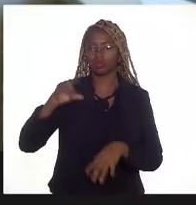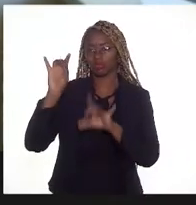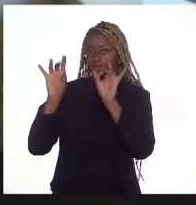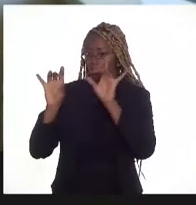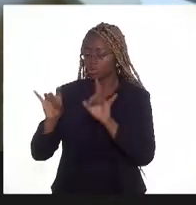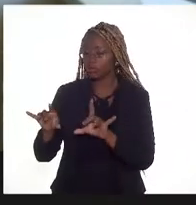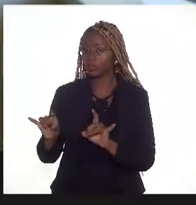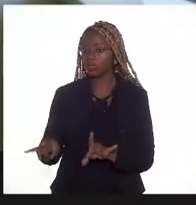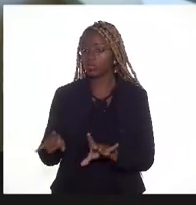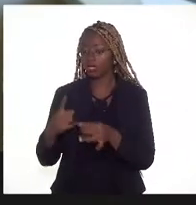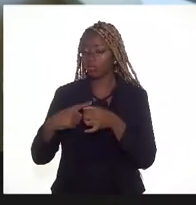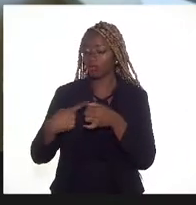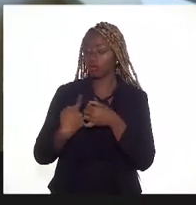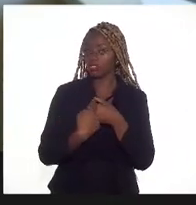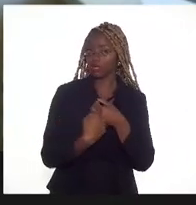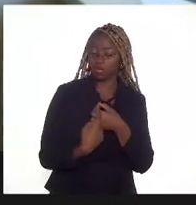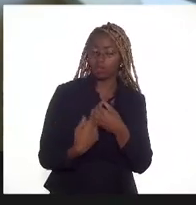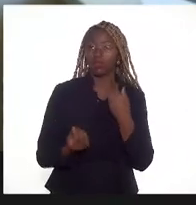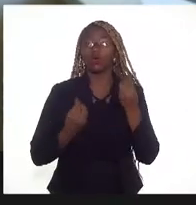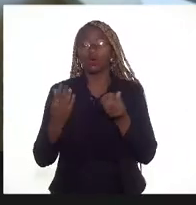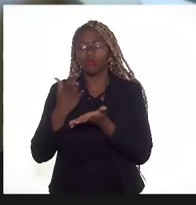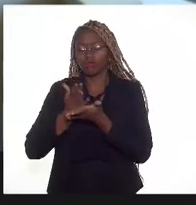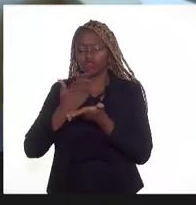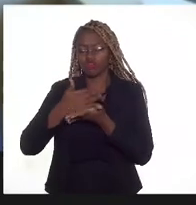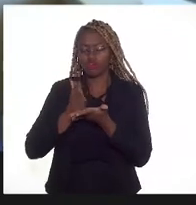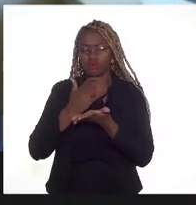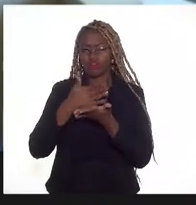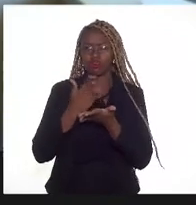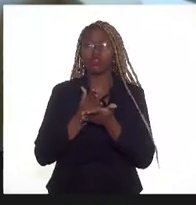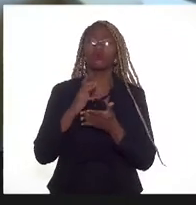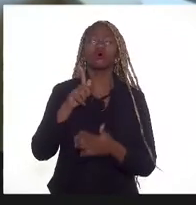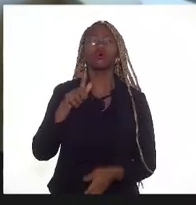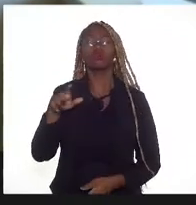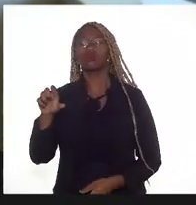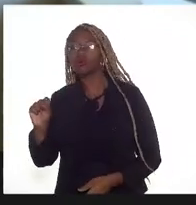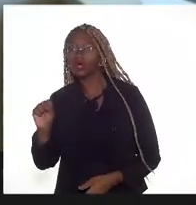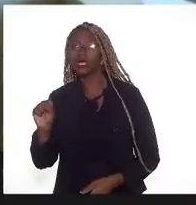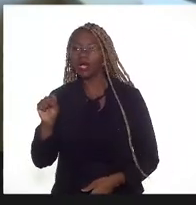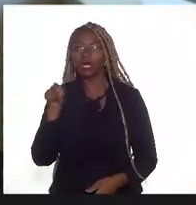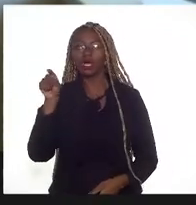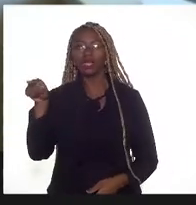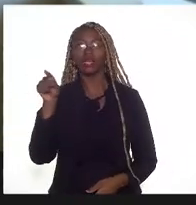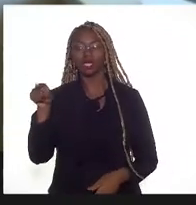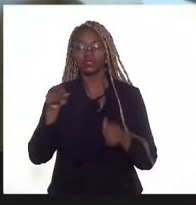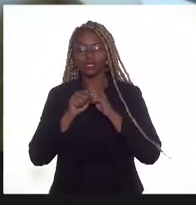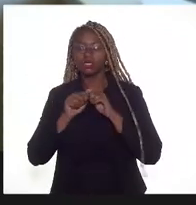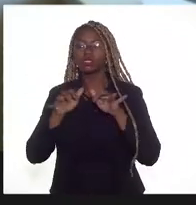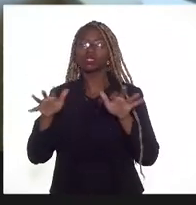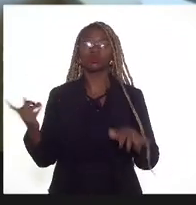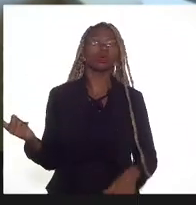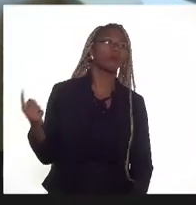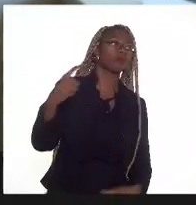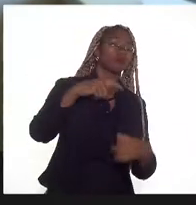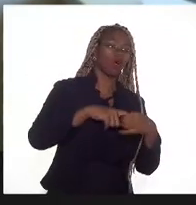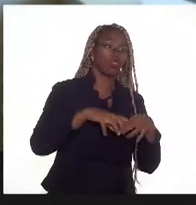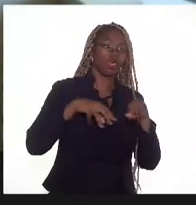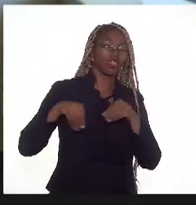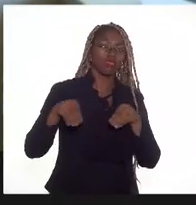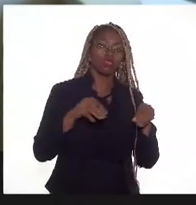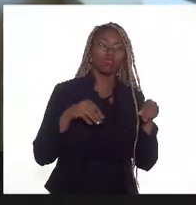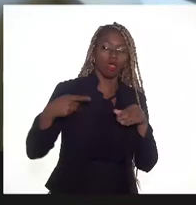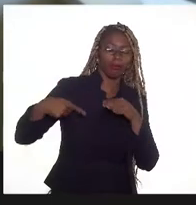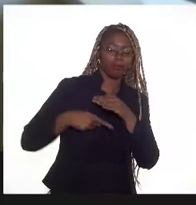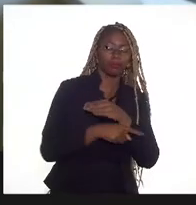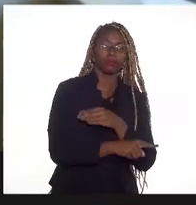como tem sido o rateio do gás escoado nos diversos dutos que transportam gás para a terra, quais os percantuais